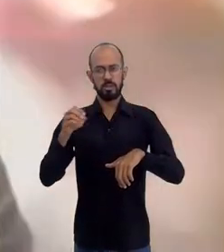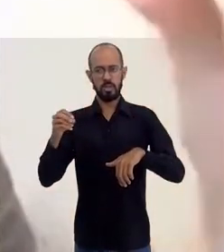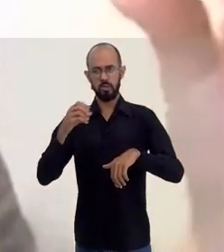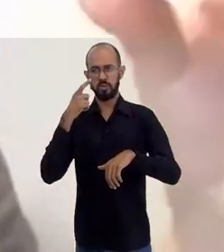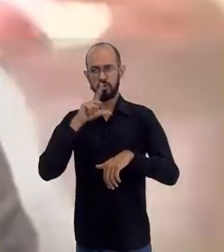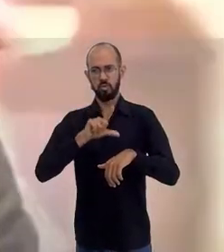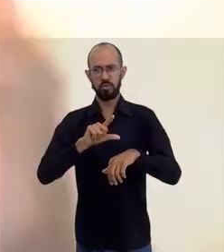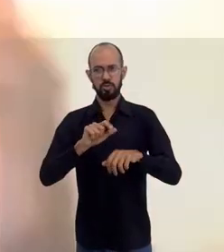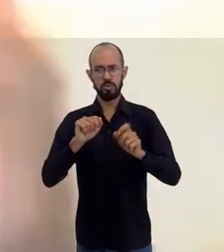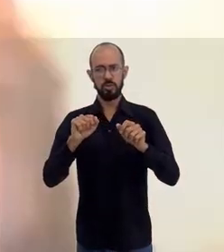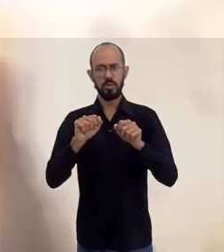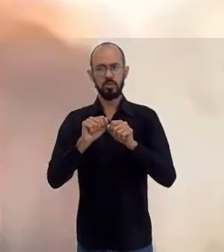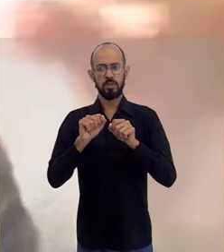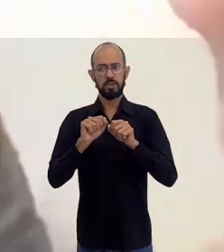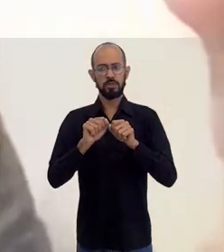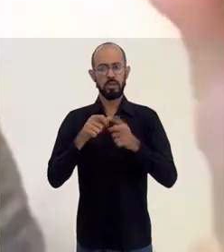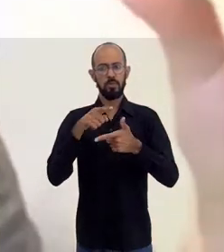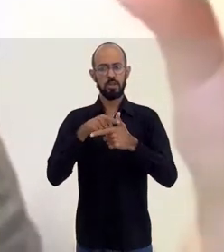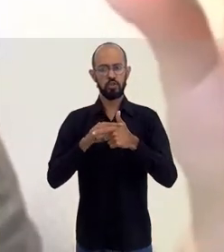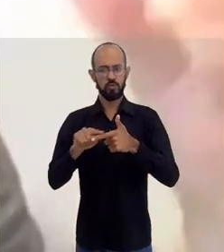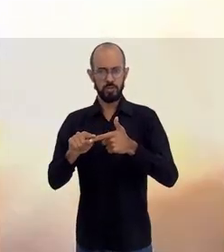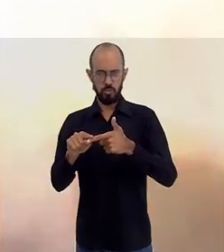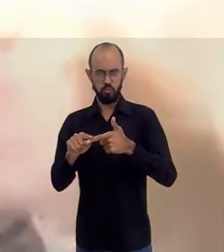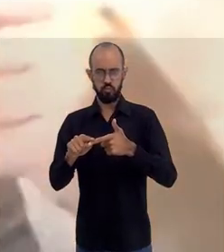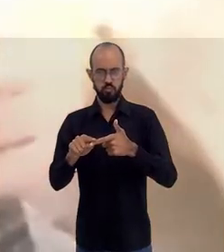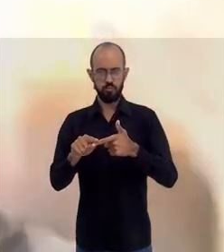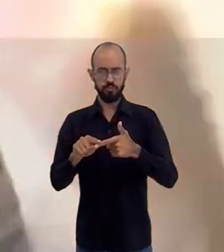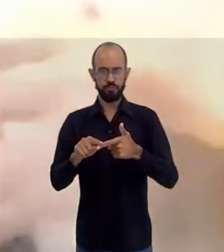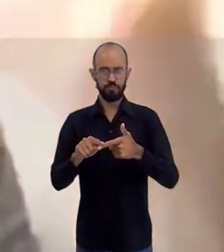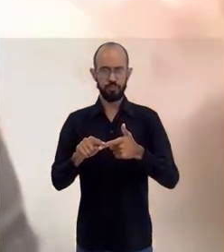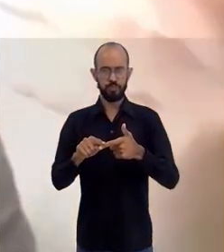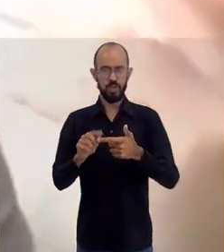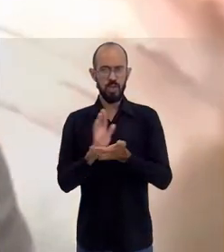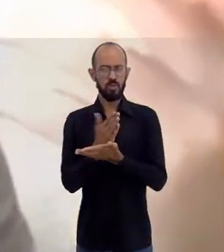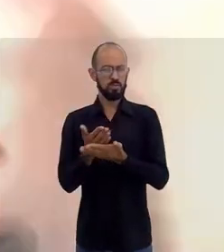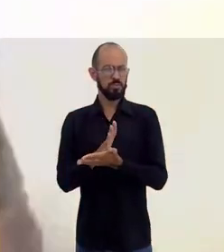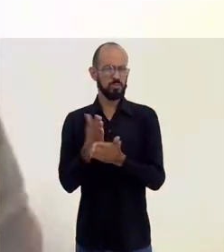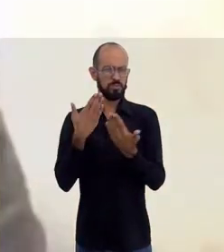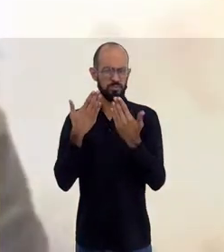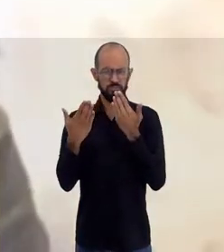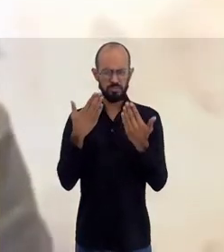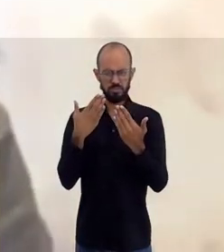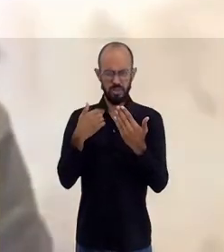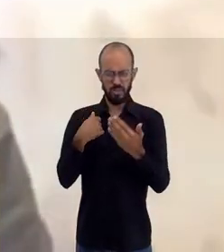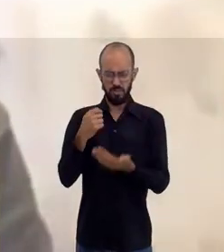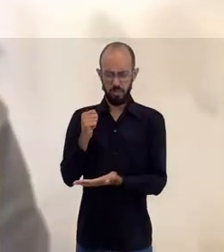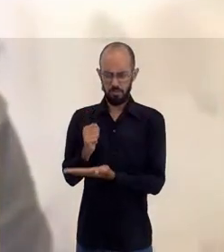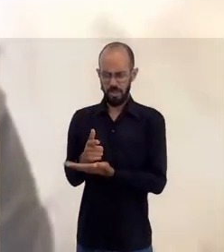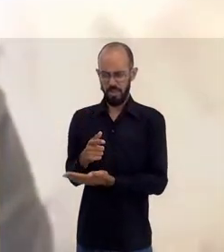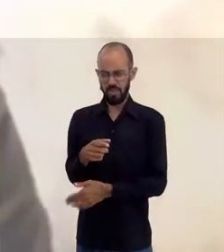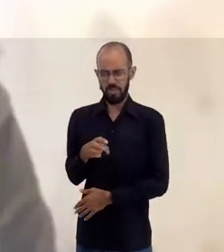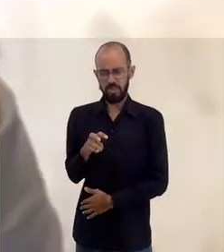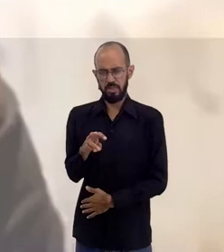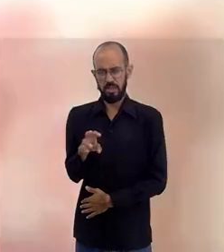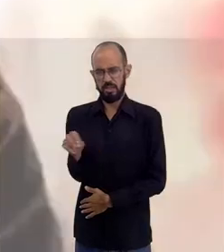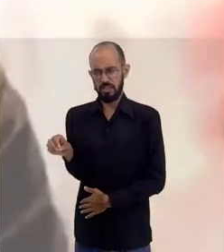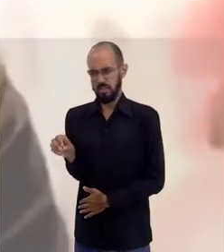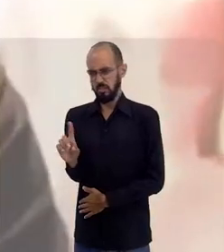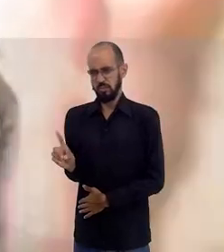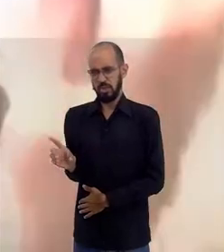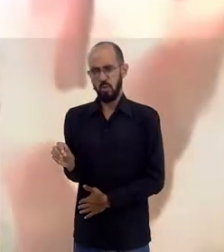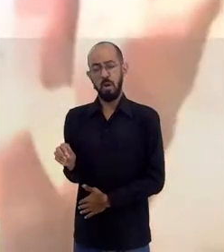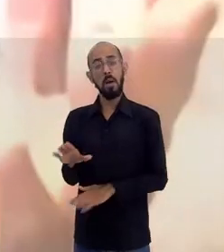consiga fazer um split, consiga dividir ela. Então, muita gente estava desconfiado, ah, não vamos pagar R$ mas eu pago R$